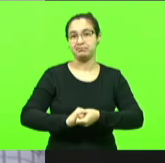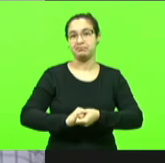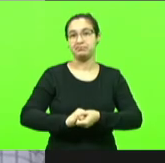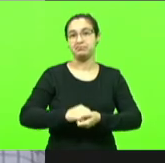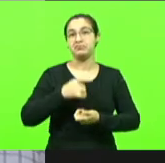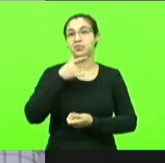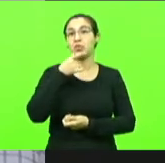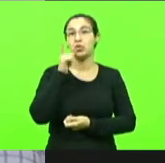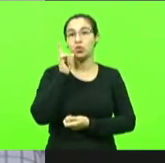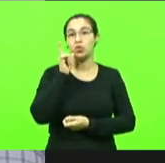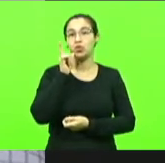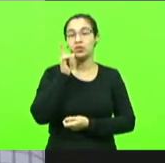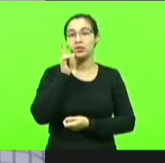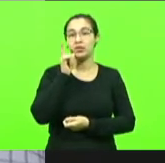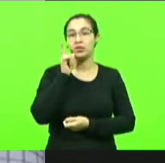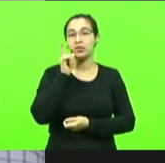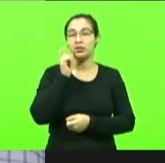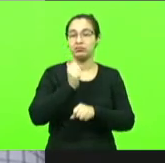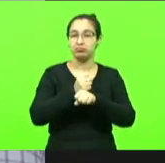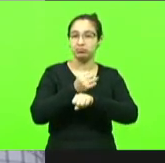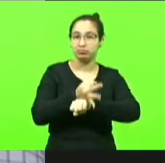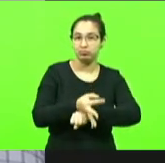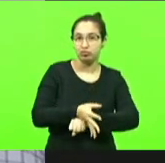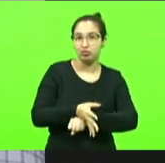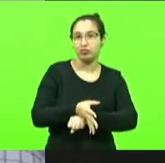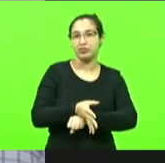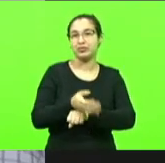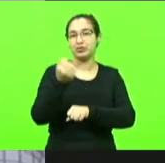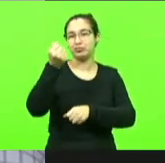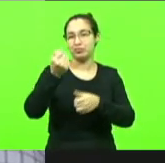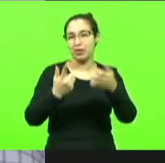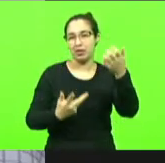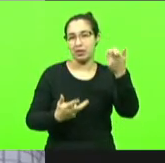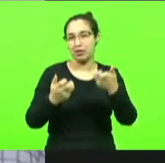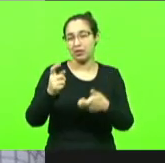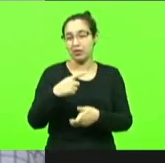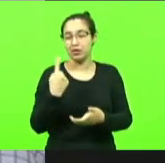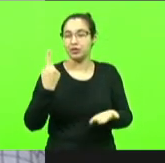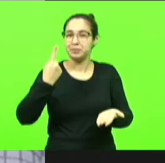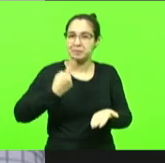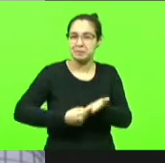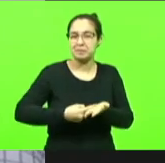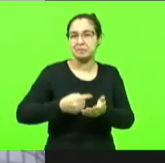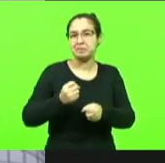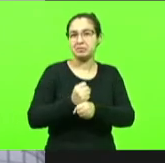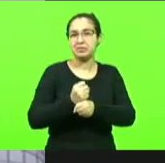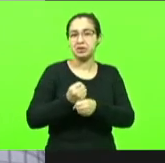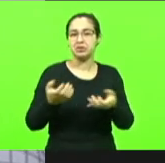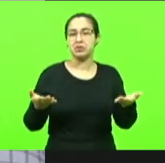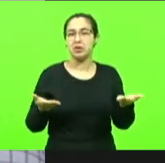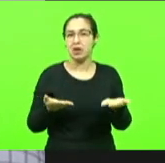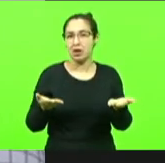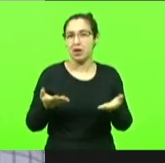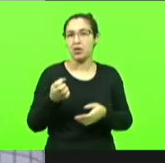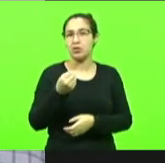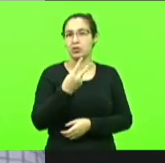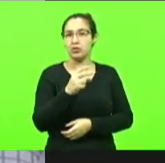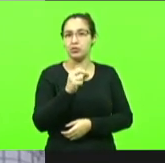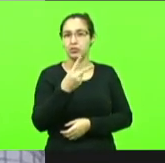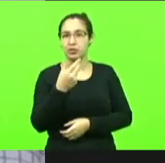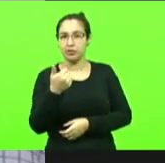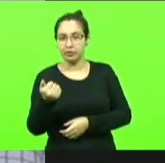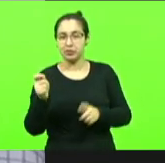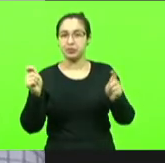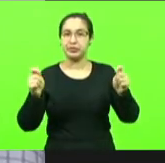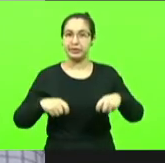noite e também do nosso compromisso de nós podermos fazer ainda esse ano a homenagem na Assembleia